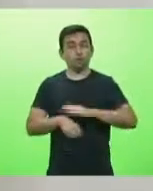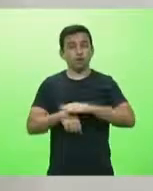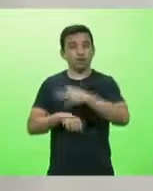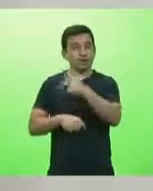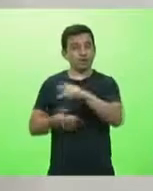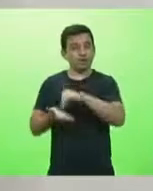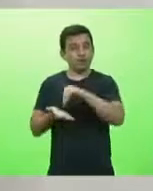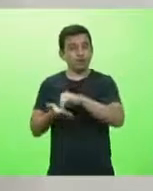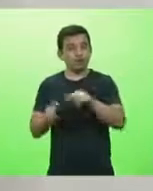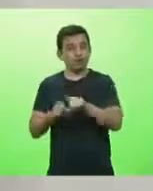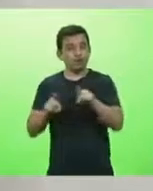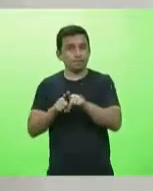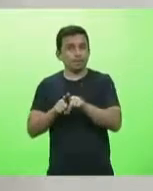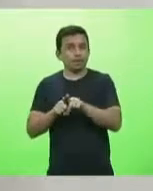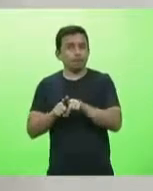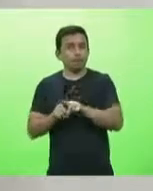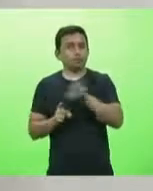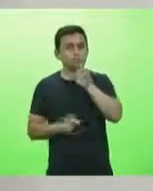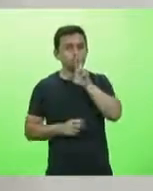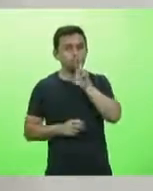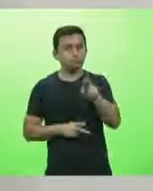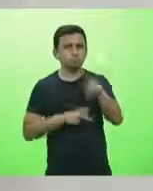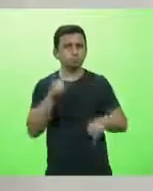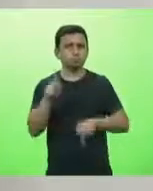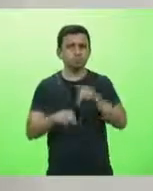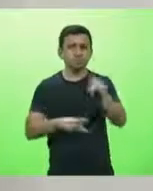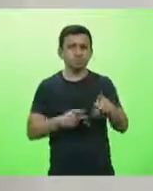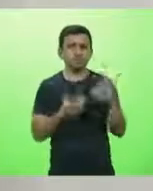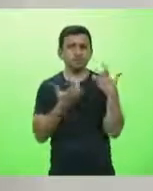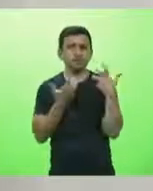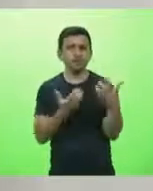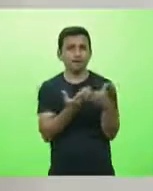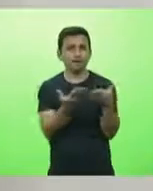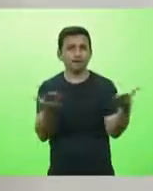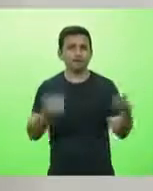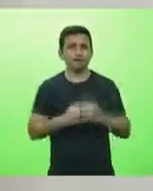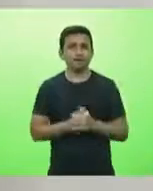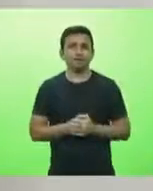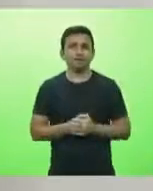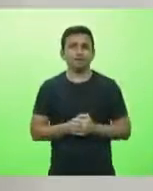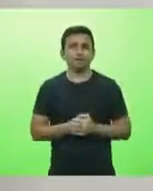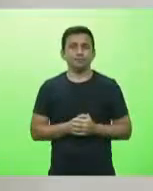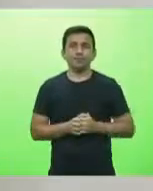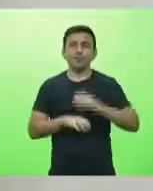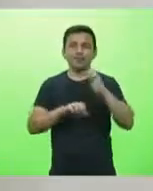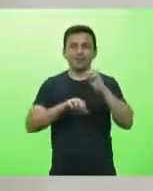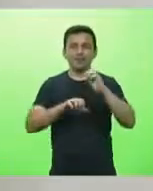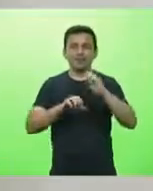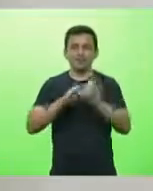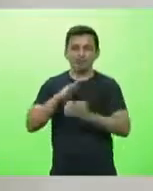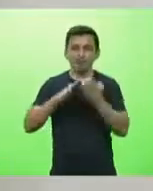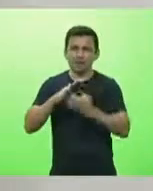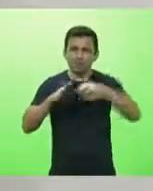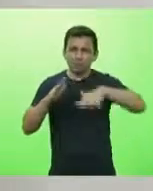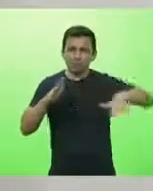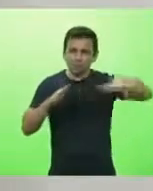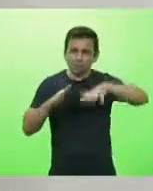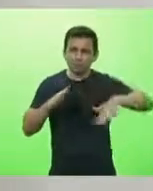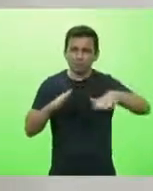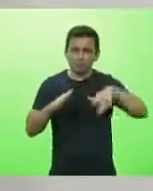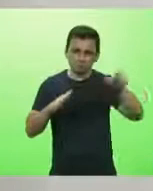resposta conforme os anseios da população. Os empresários dizem aqui que eles não são os agentes que